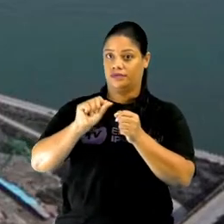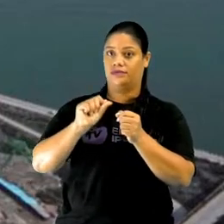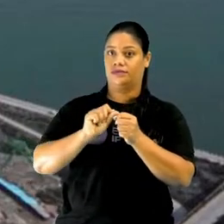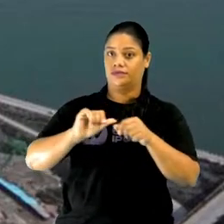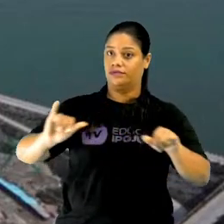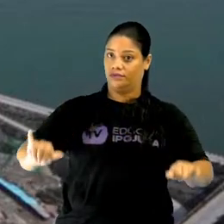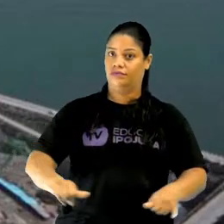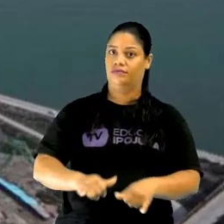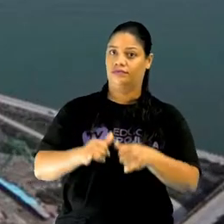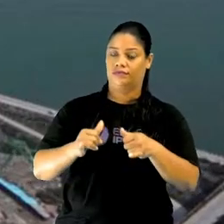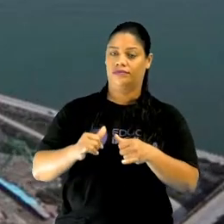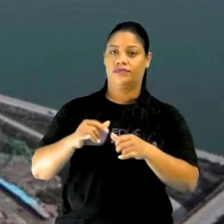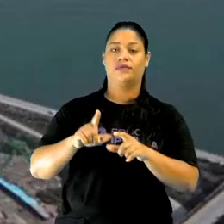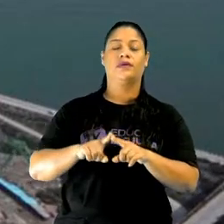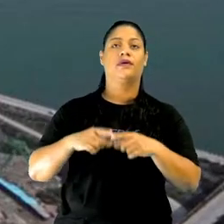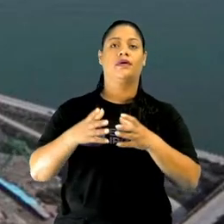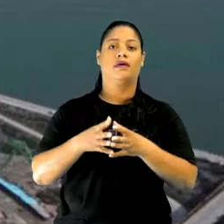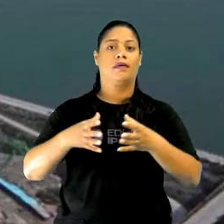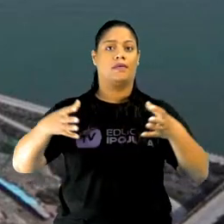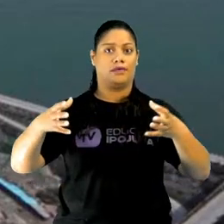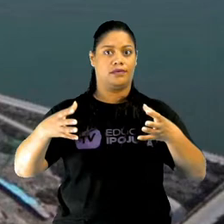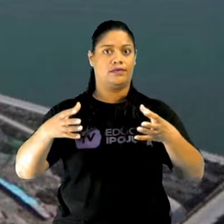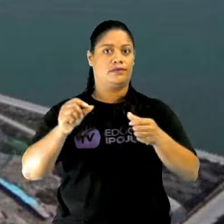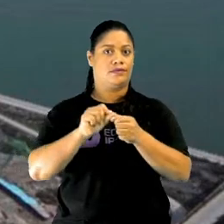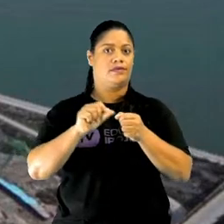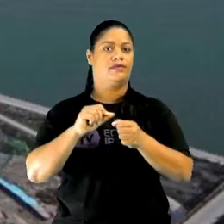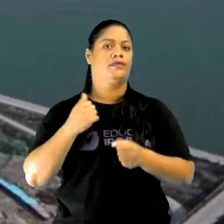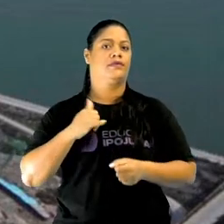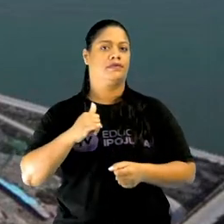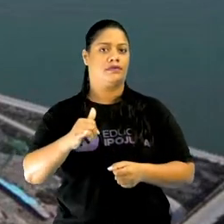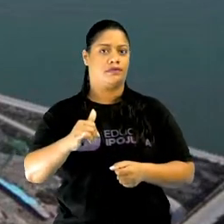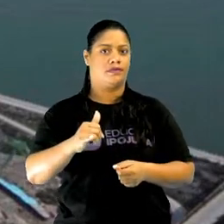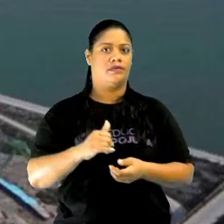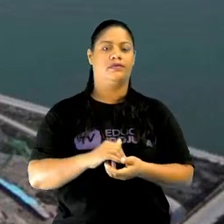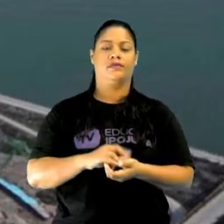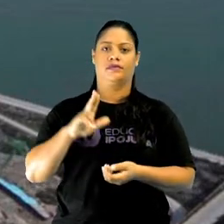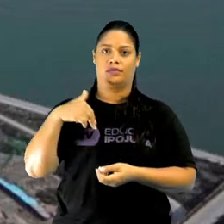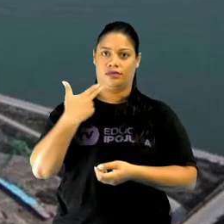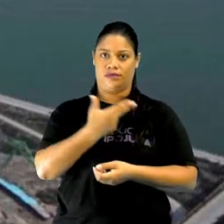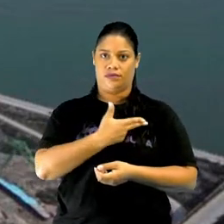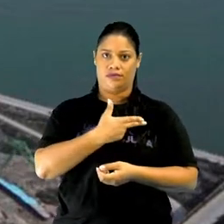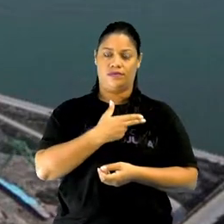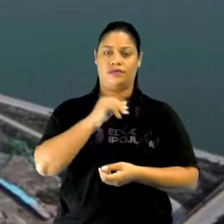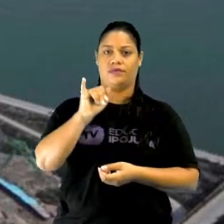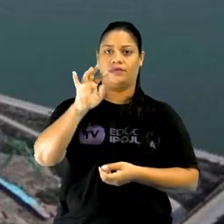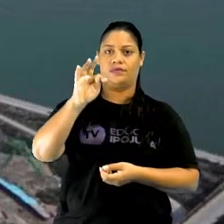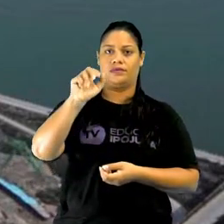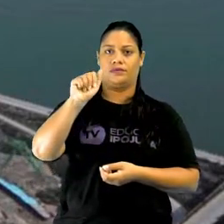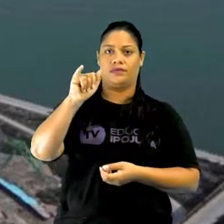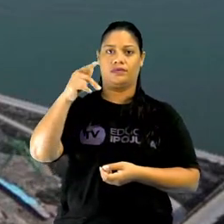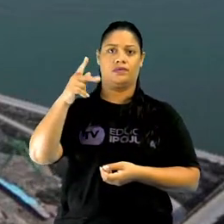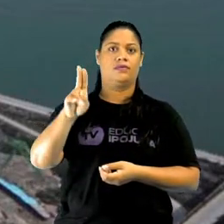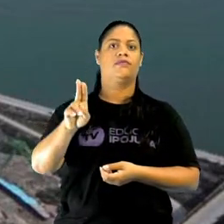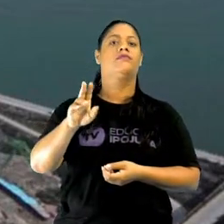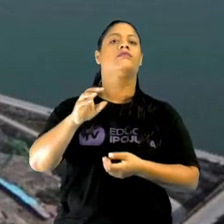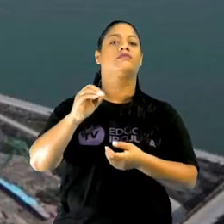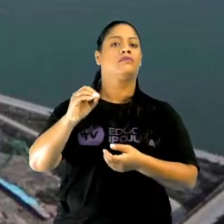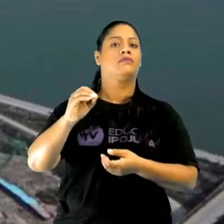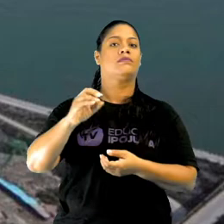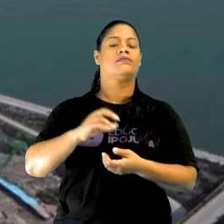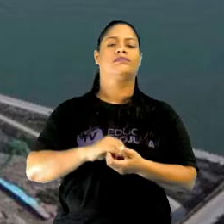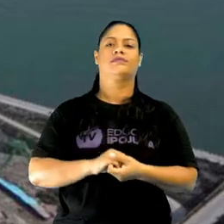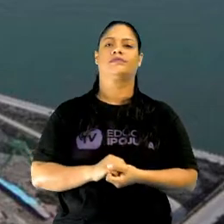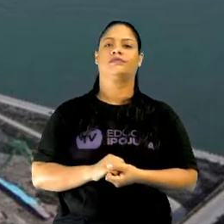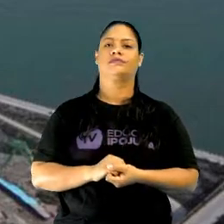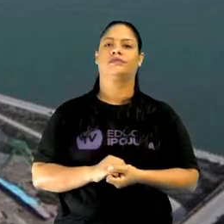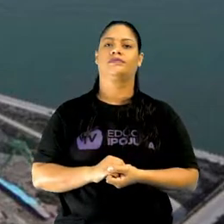hidrelétrica, a maior hidrelétrica do mundo em produção de energia era a nossa, Itaipu. Certo? Mas aí a gente